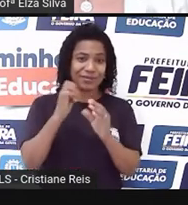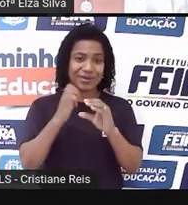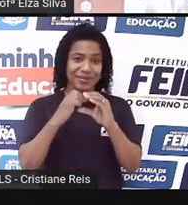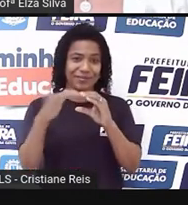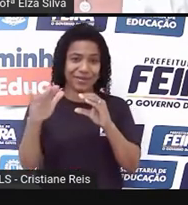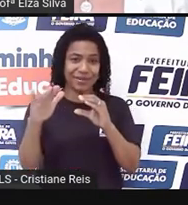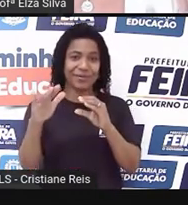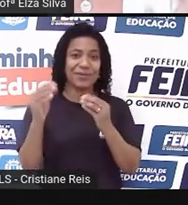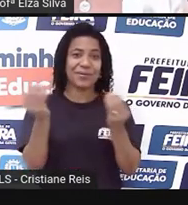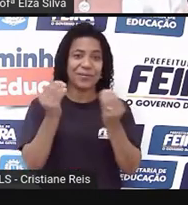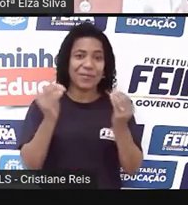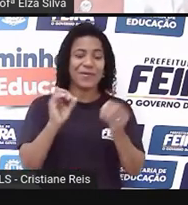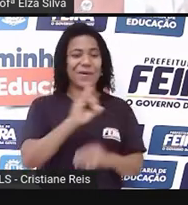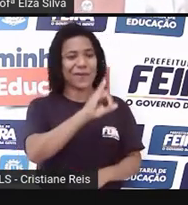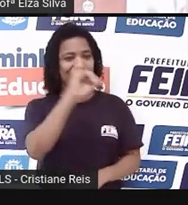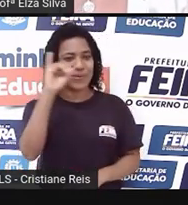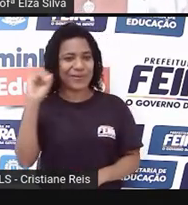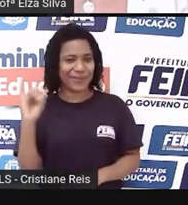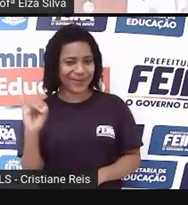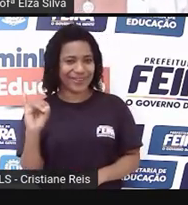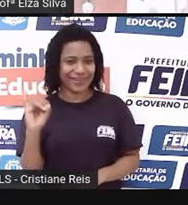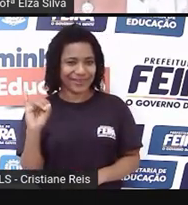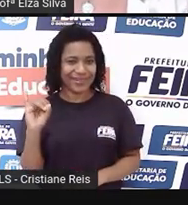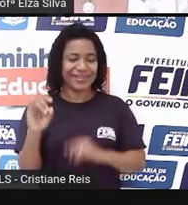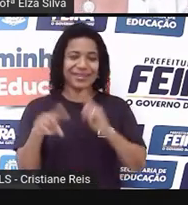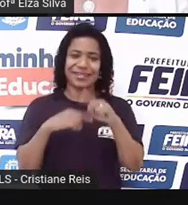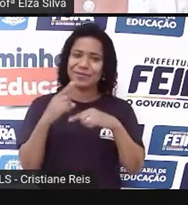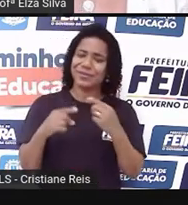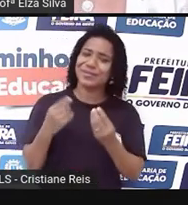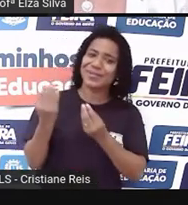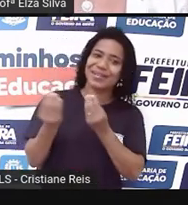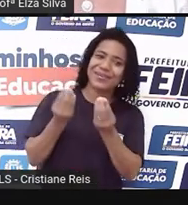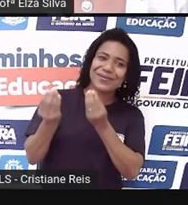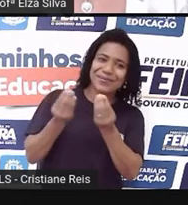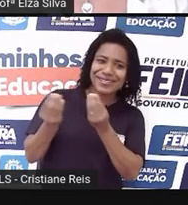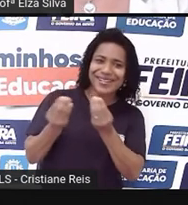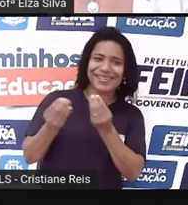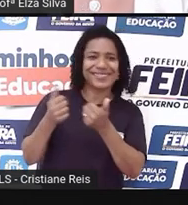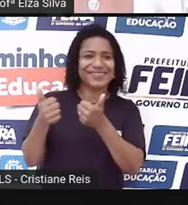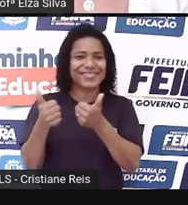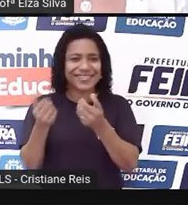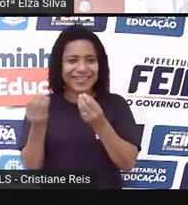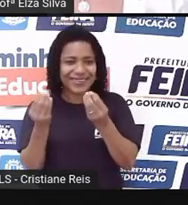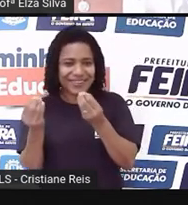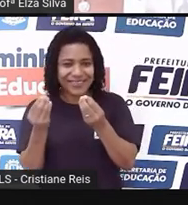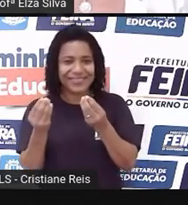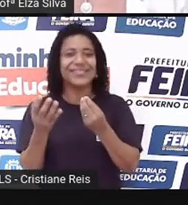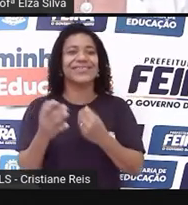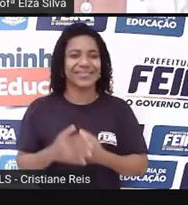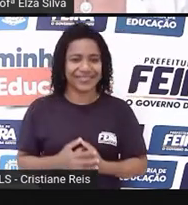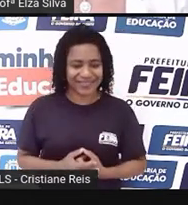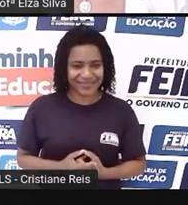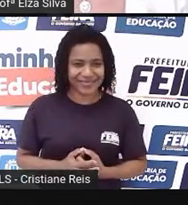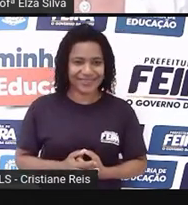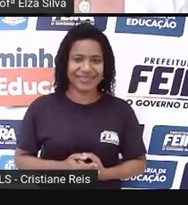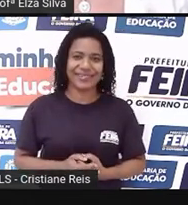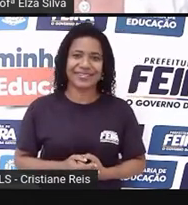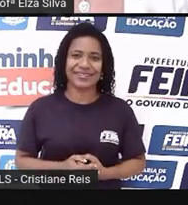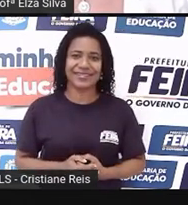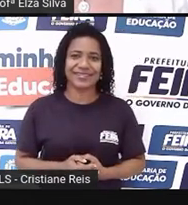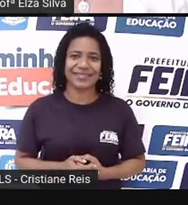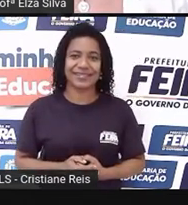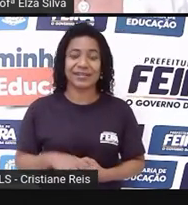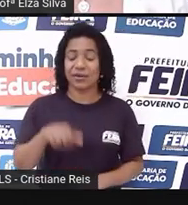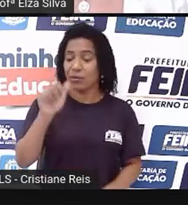hi, oi, e depois o WhatsApp. O que é que há? Como é que está nesse sentido? Age